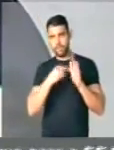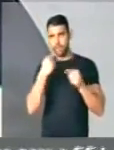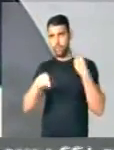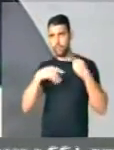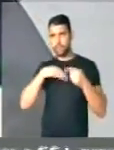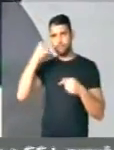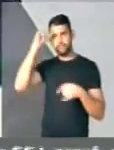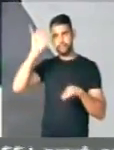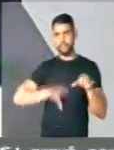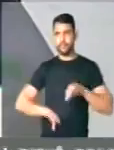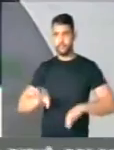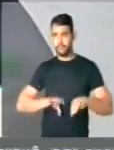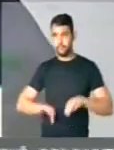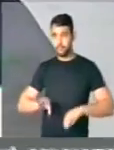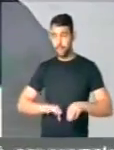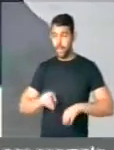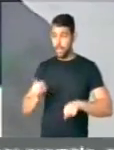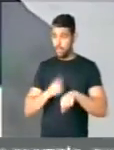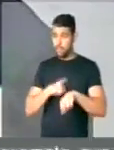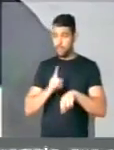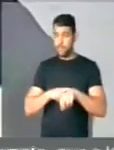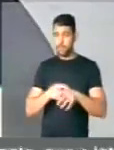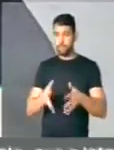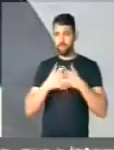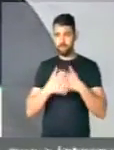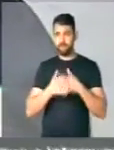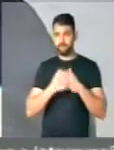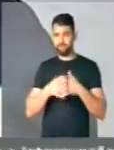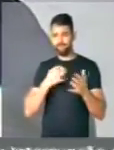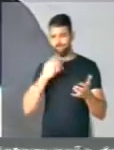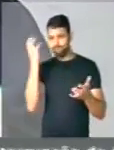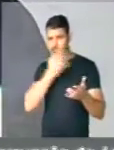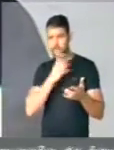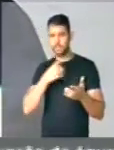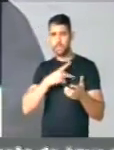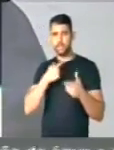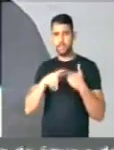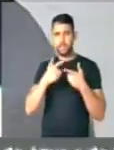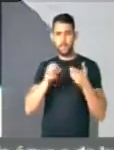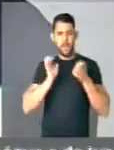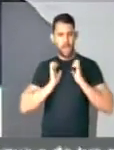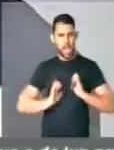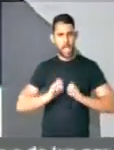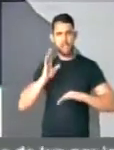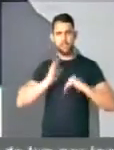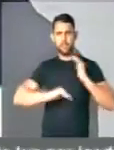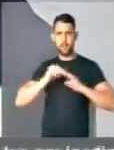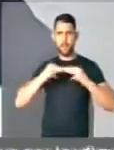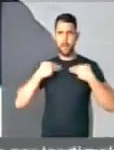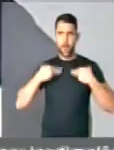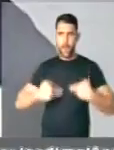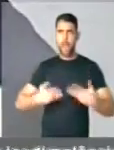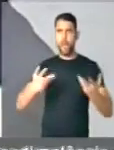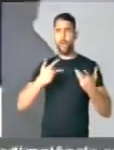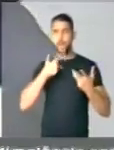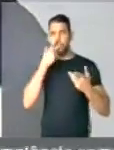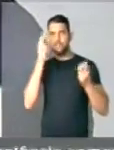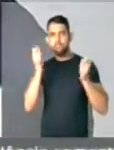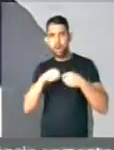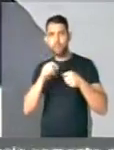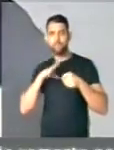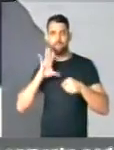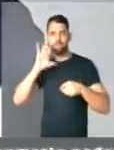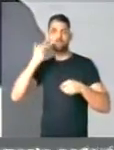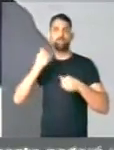combate à corrupção. É num momento de turbulência, de gravidade política, de crise ética, crise moral, que nós podemos nos